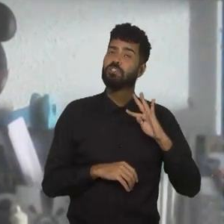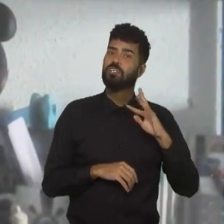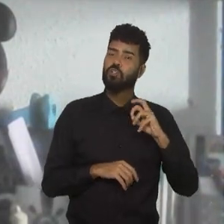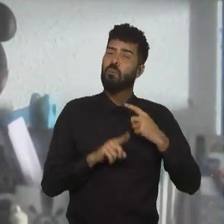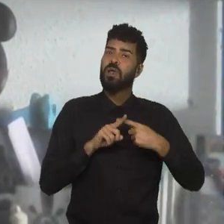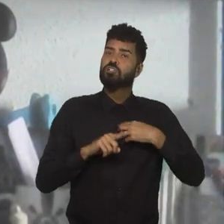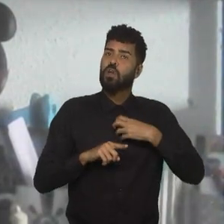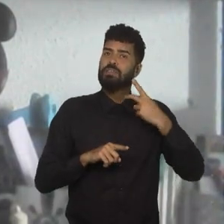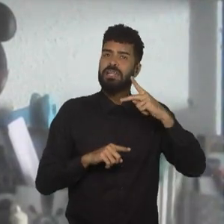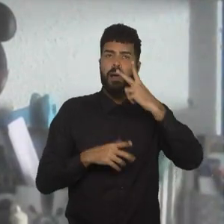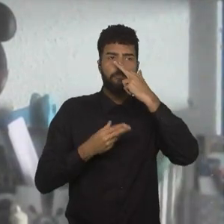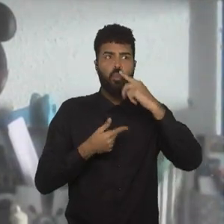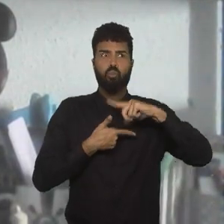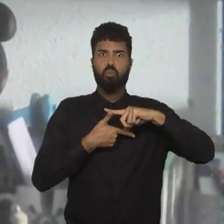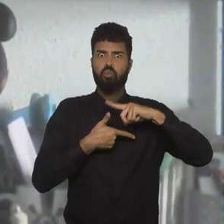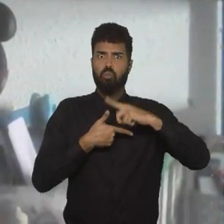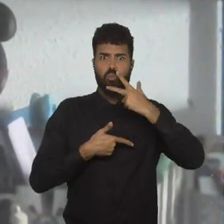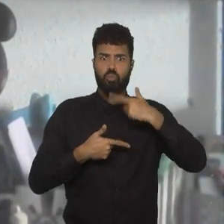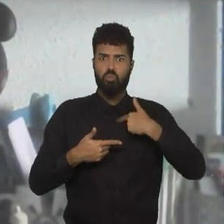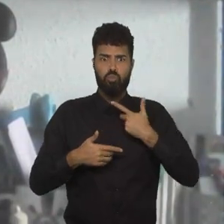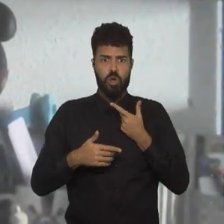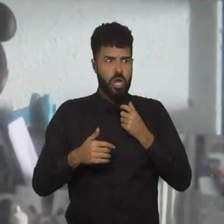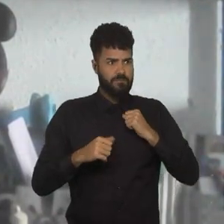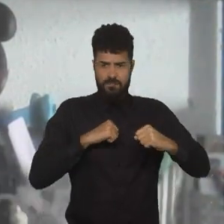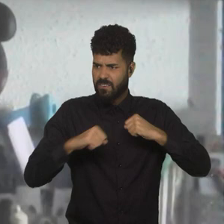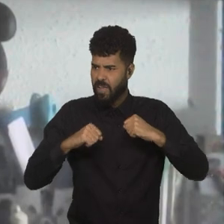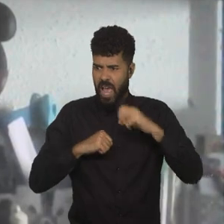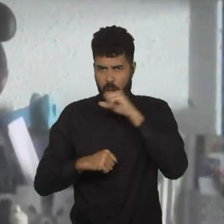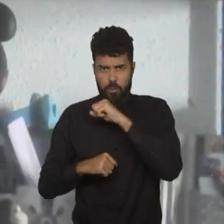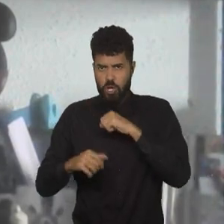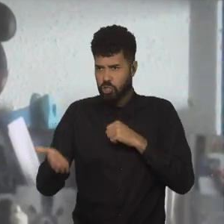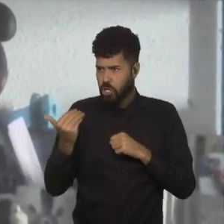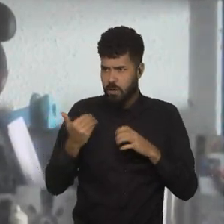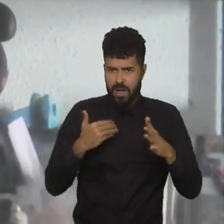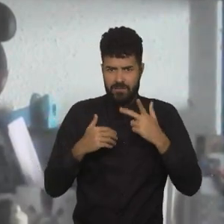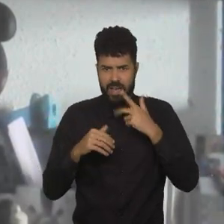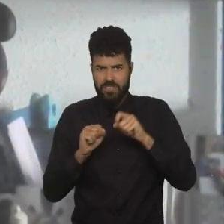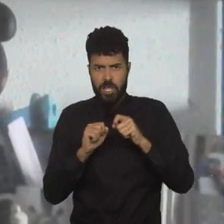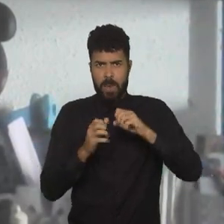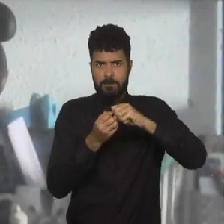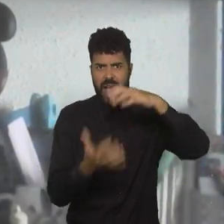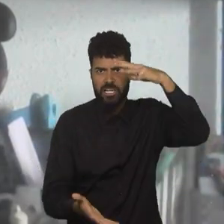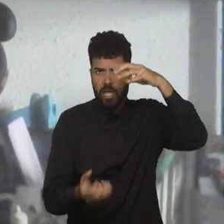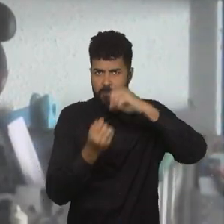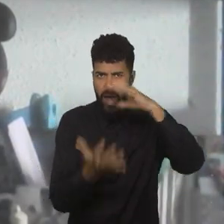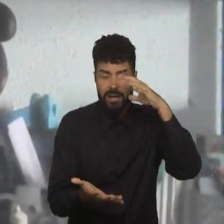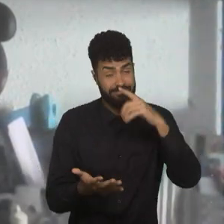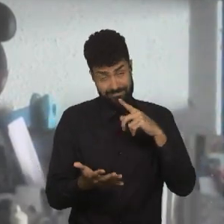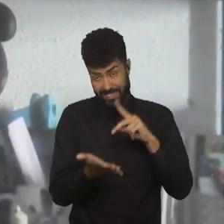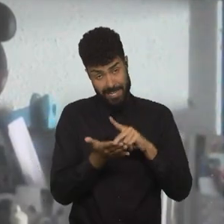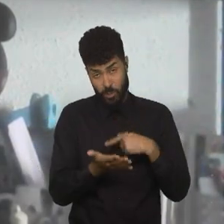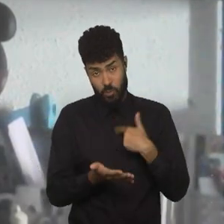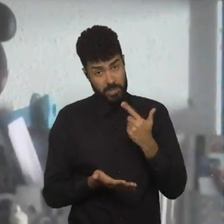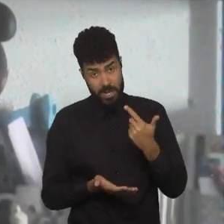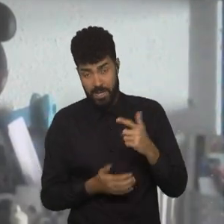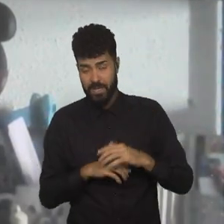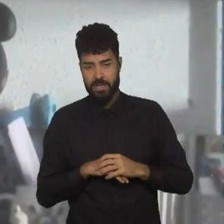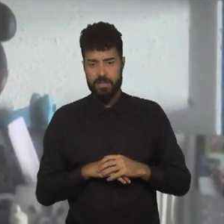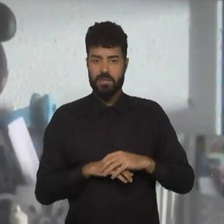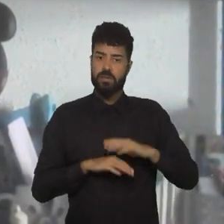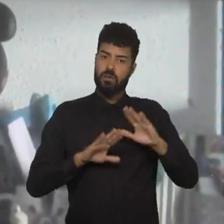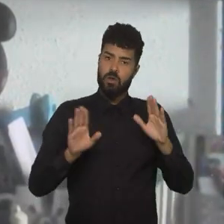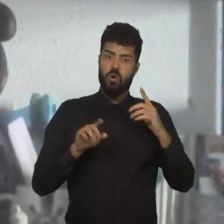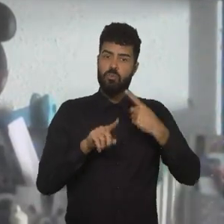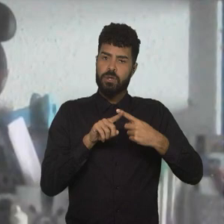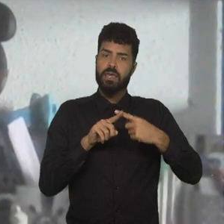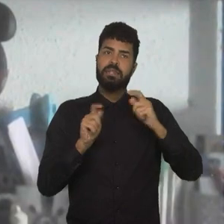técnica muito pragmática, sabe, não tem aquela coisa de, uau, vai tirar o coelho da cartola ali, vai fazer uma coisa assim, não vai ter, ela é pragmática, ela é